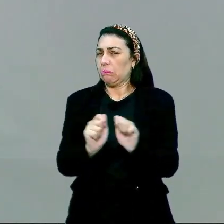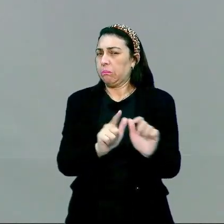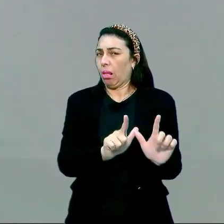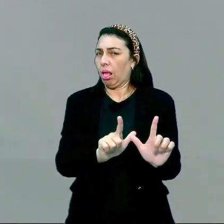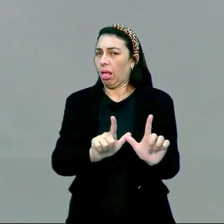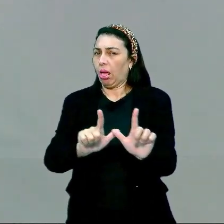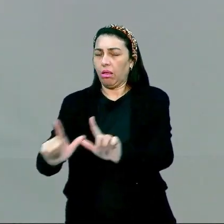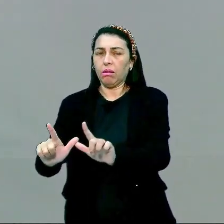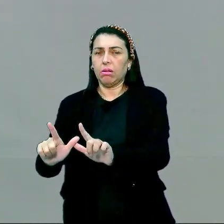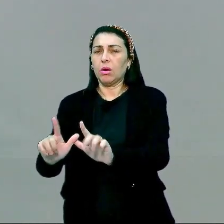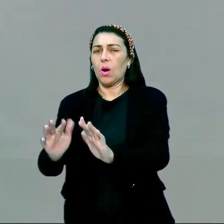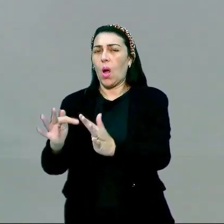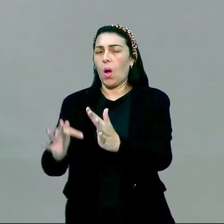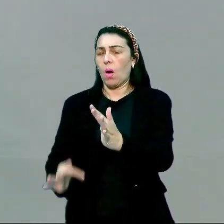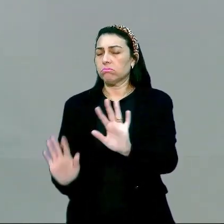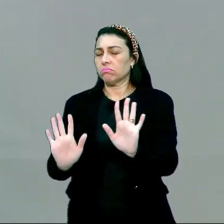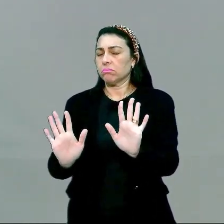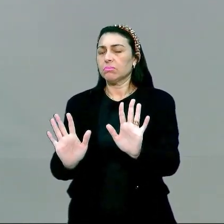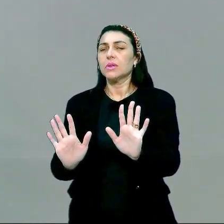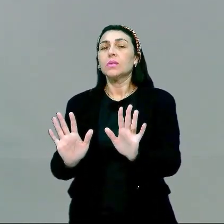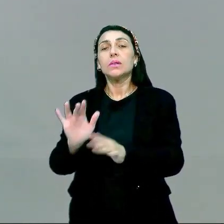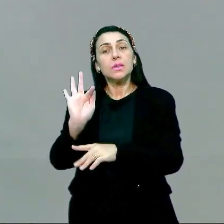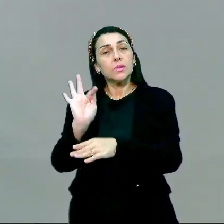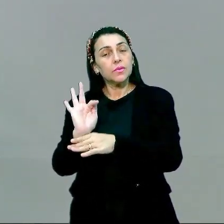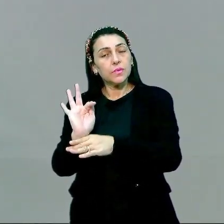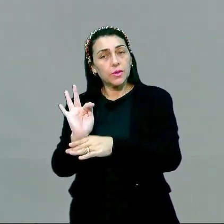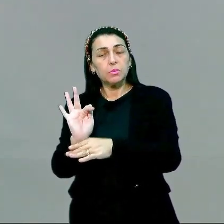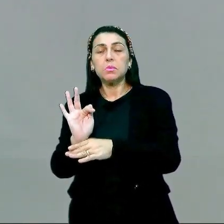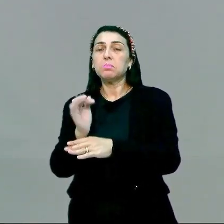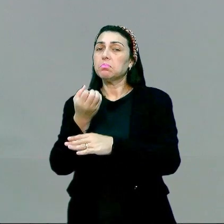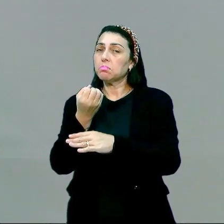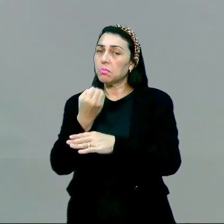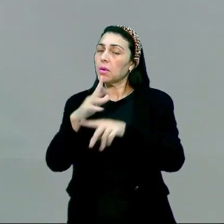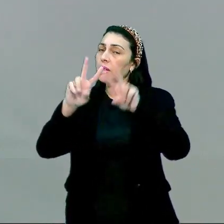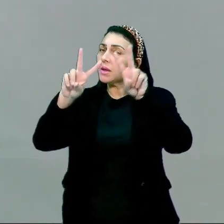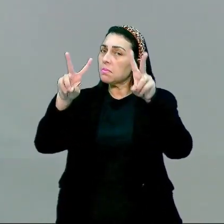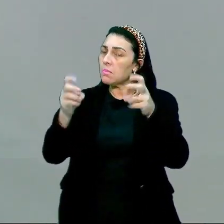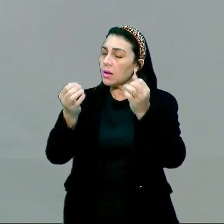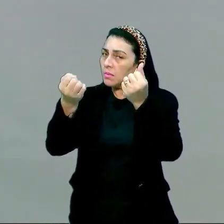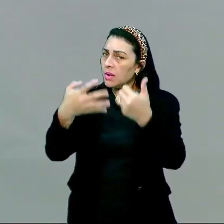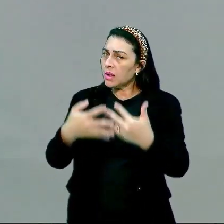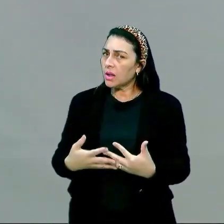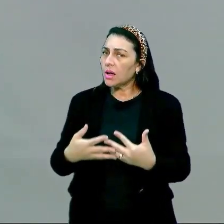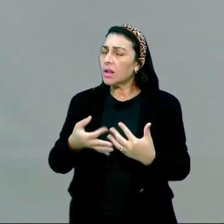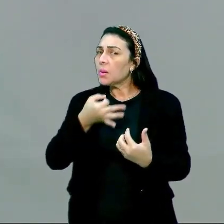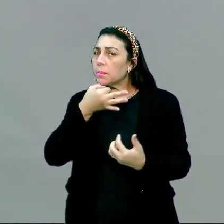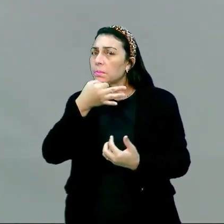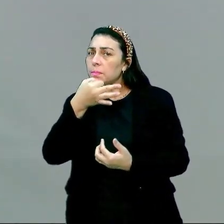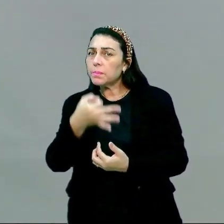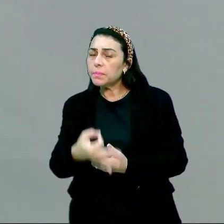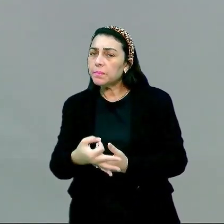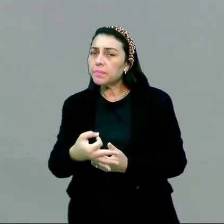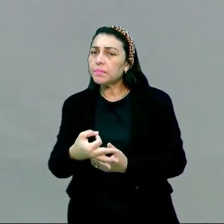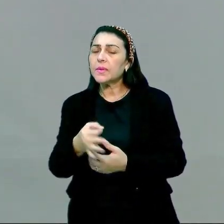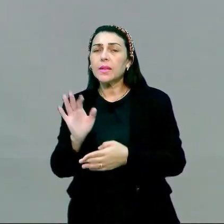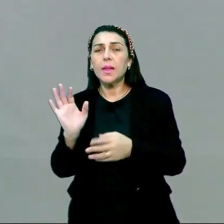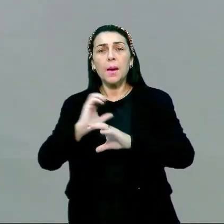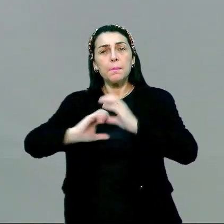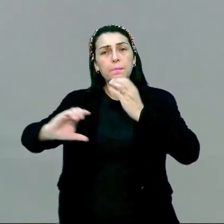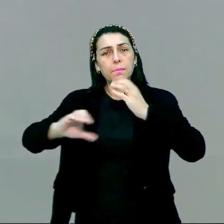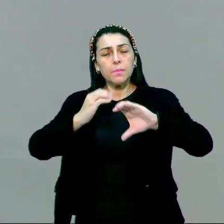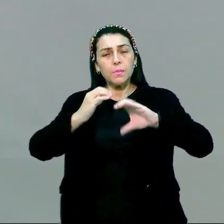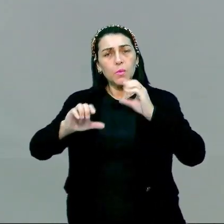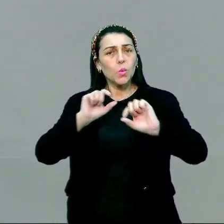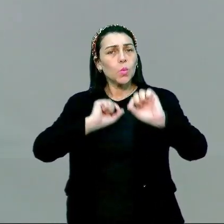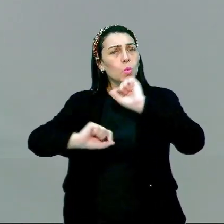-metragens, né? Esse filme, ele trata bem a temática, não só do ponto de vista da música em